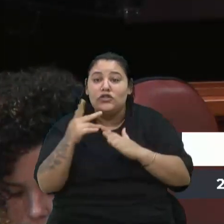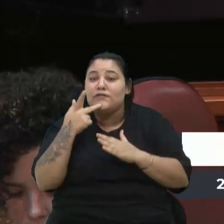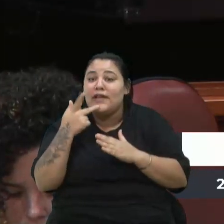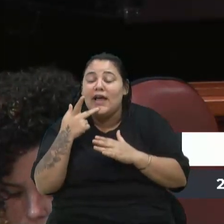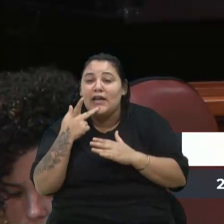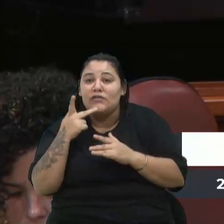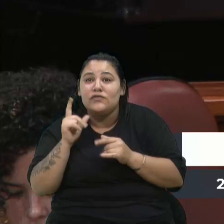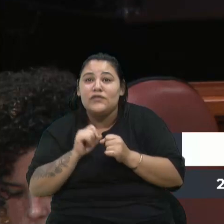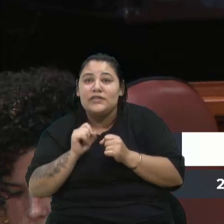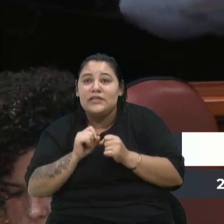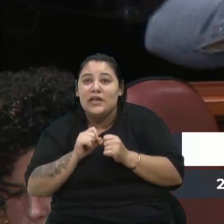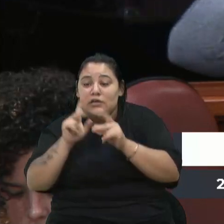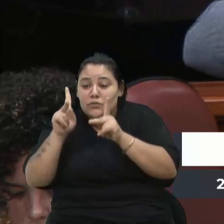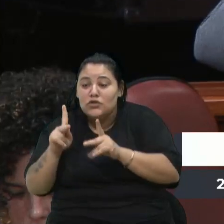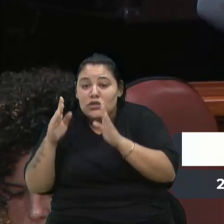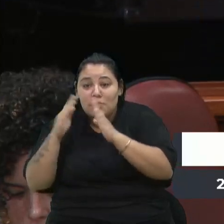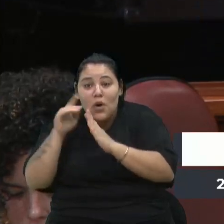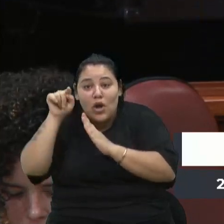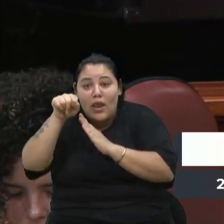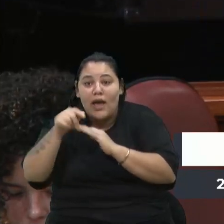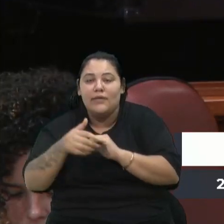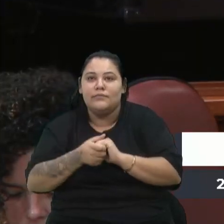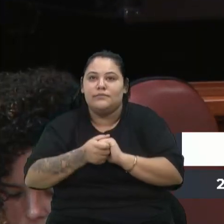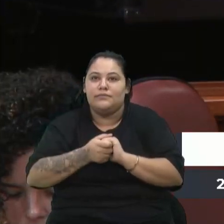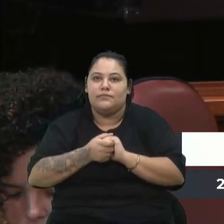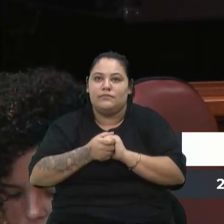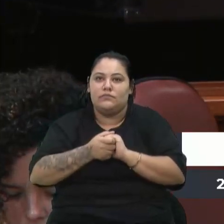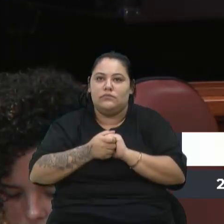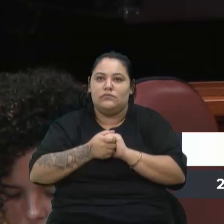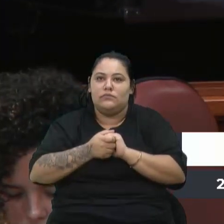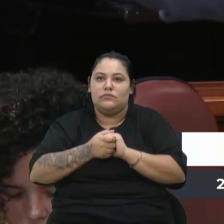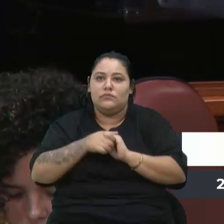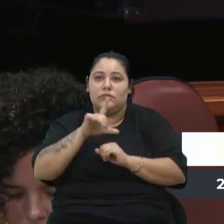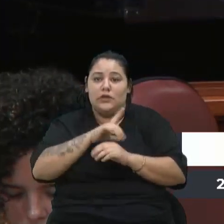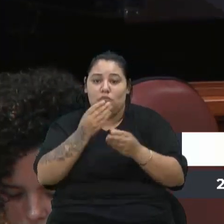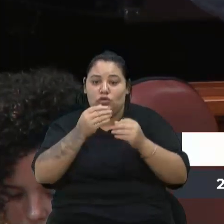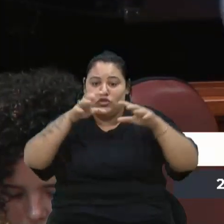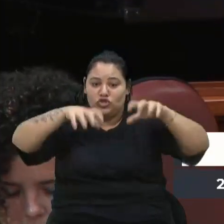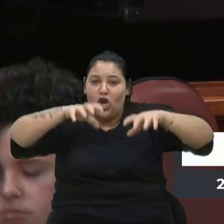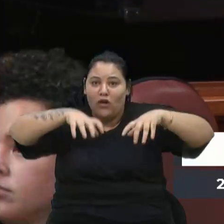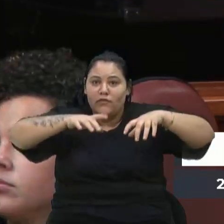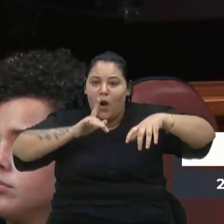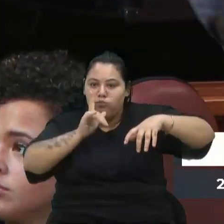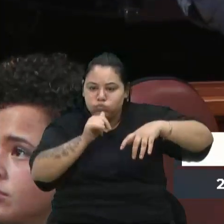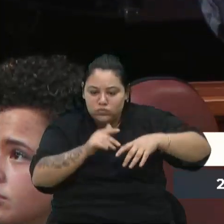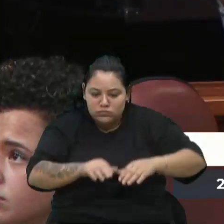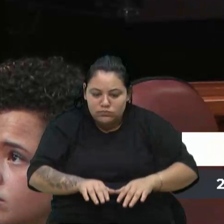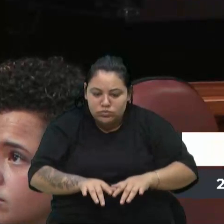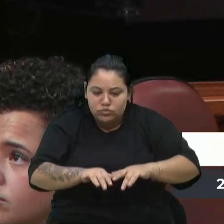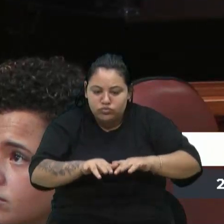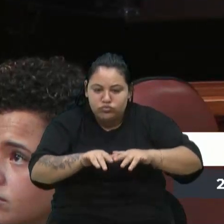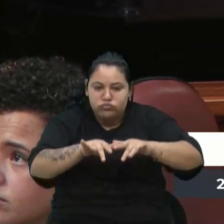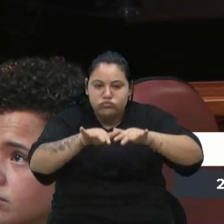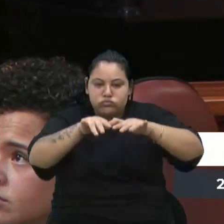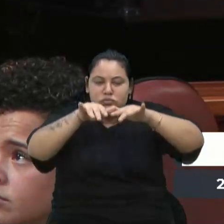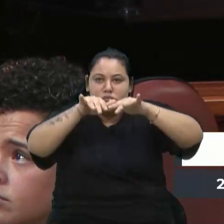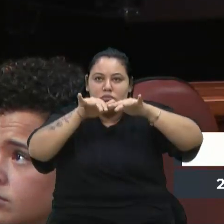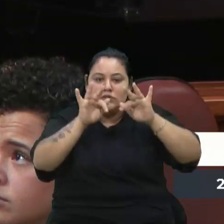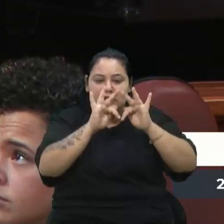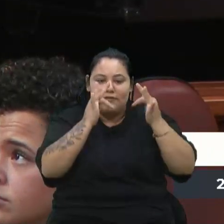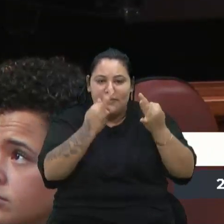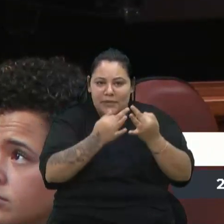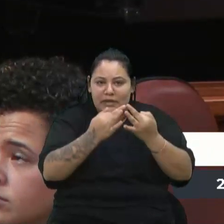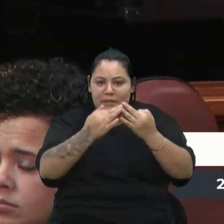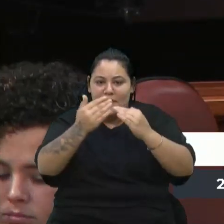Essas pessoas que moram aí, quando tem muita chuva, o valão sobe. E as famílias, um pouquinho mais para